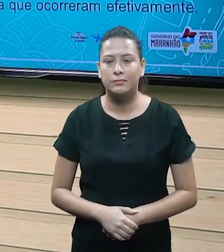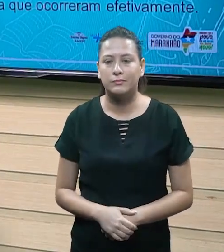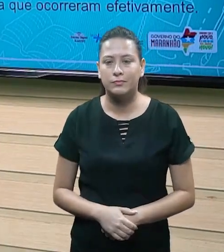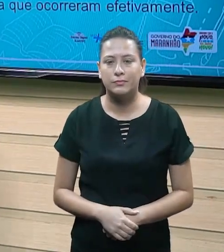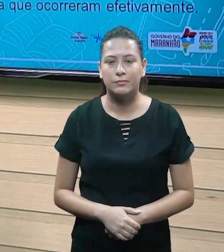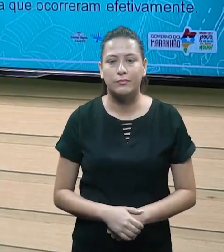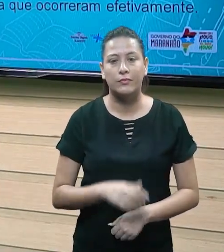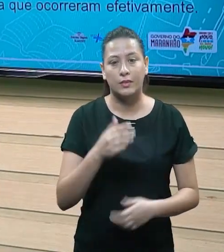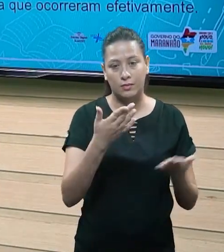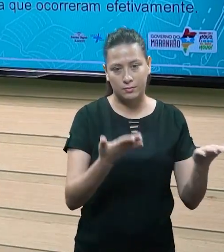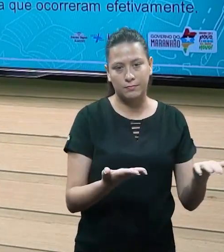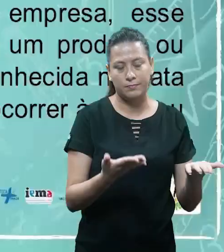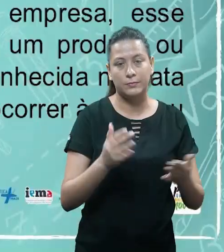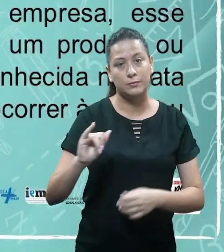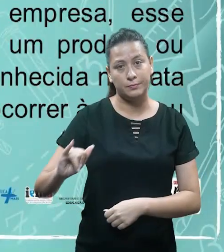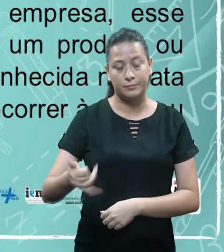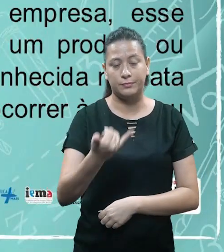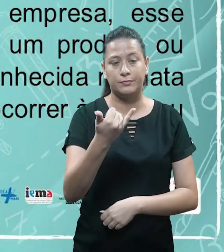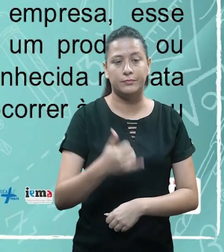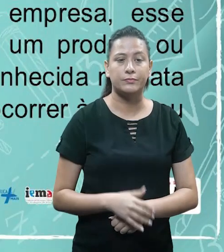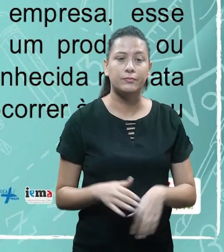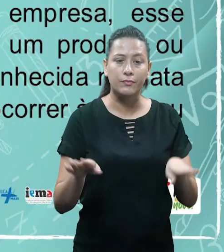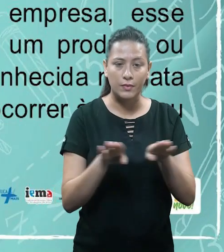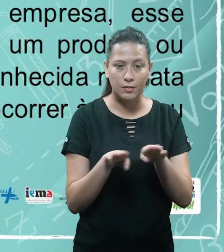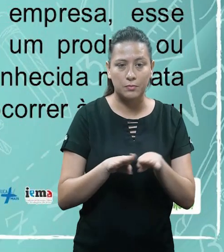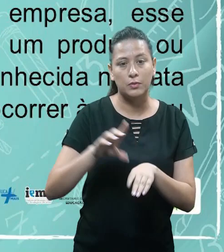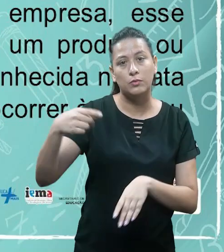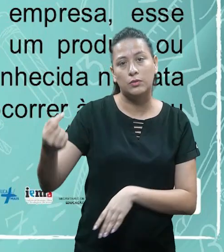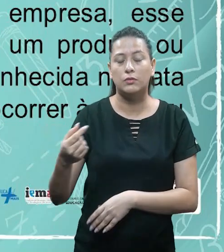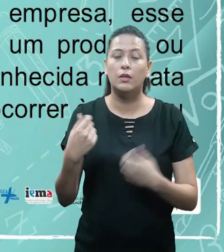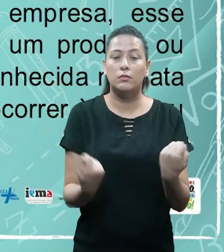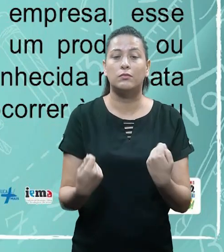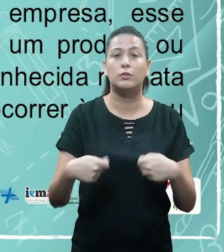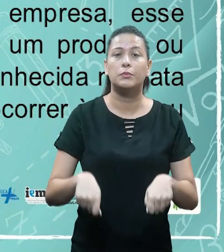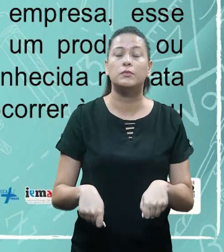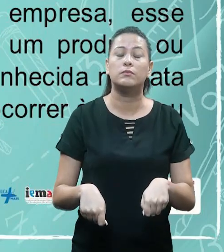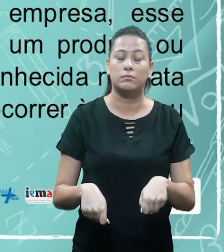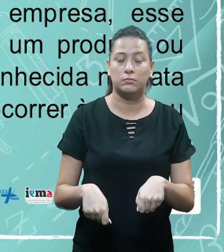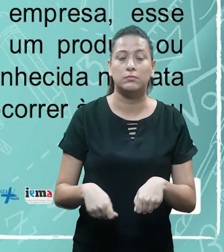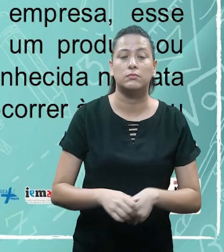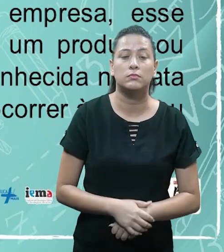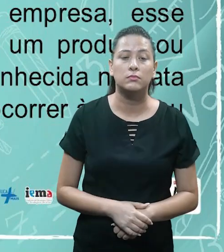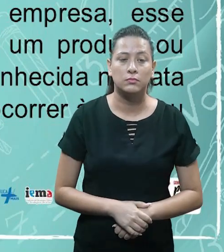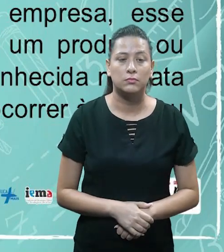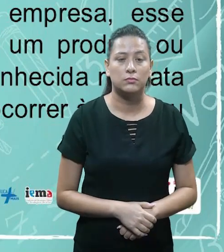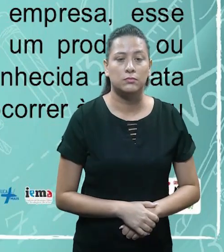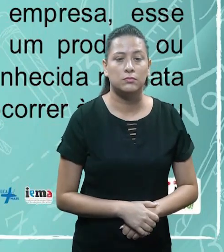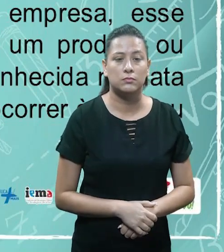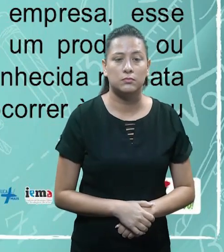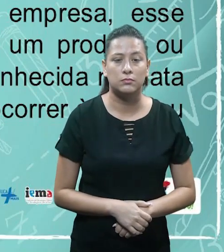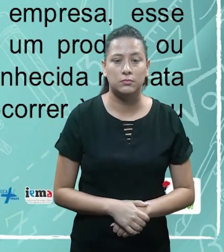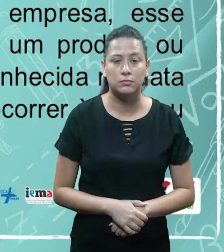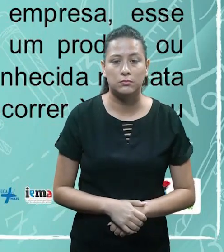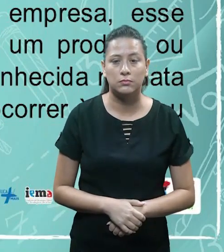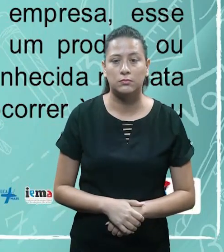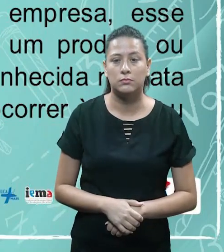ok? Então o princípio da oportunidade. Certo? Próximo princípio, o princípio da competência. que é que diz pra gente?